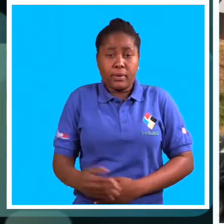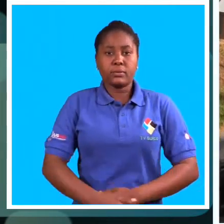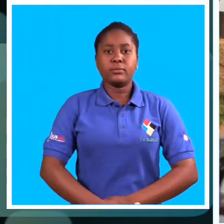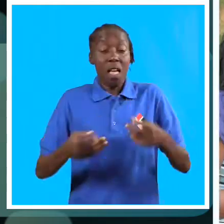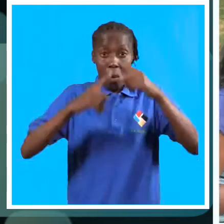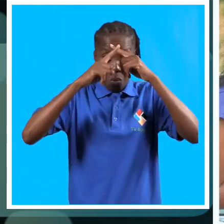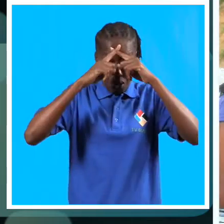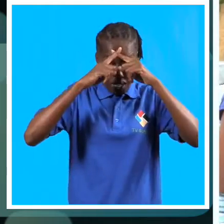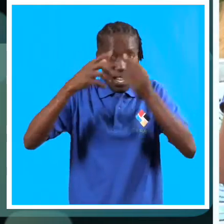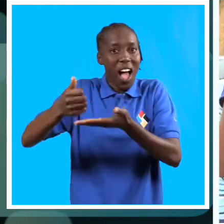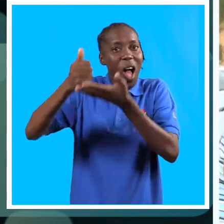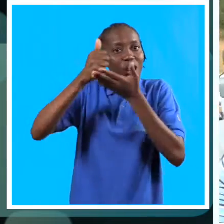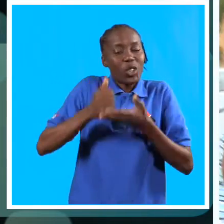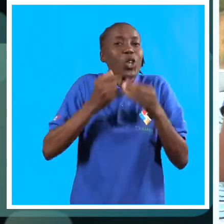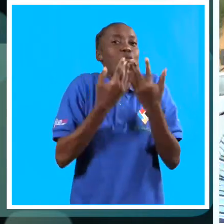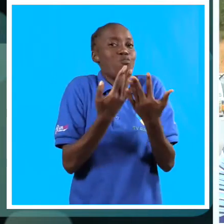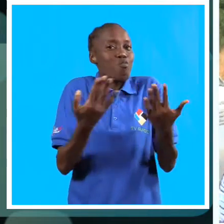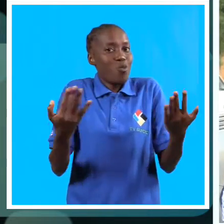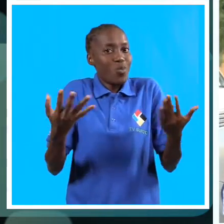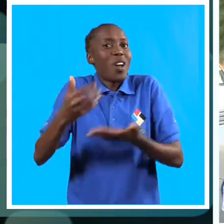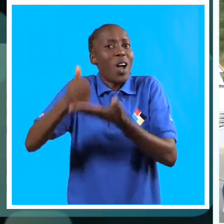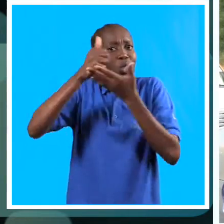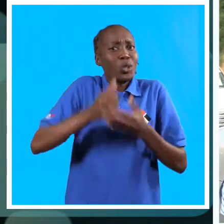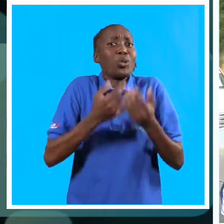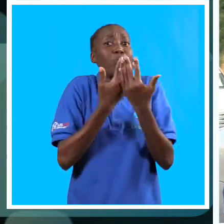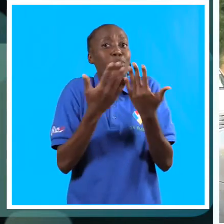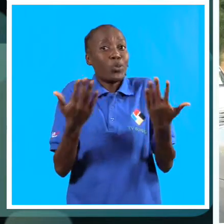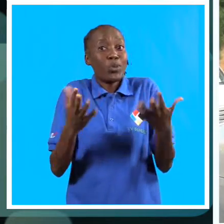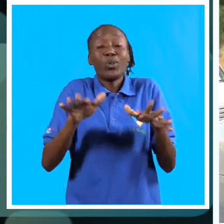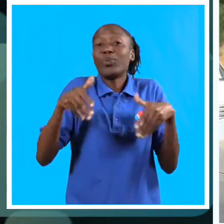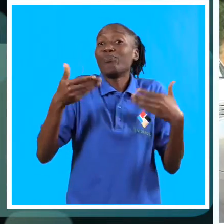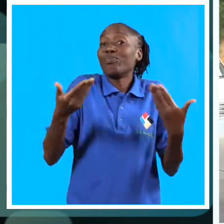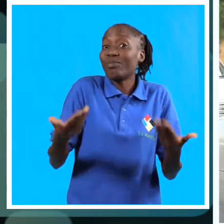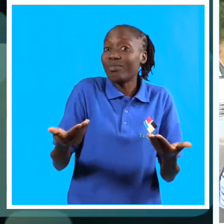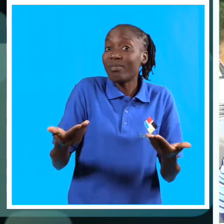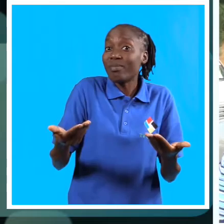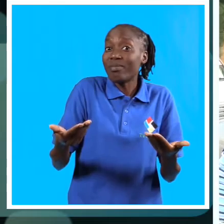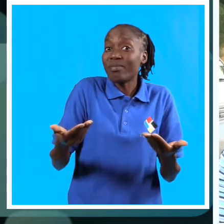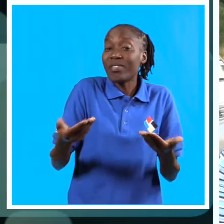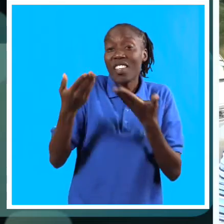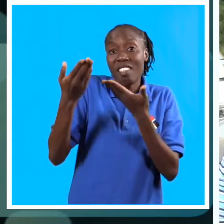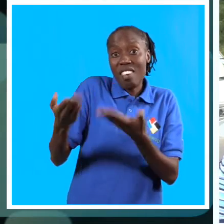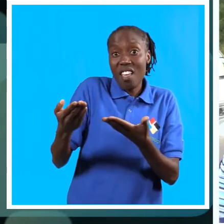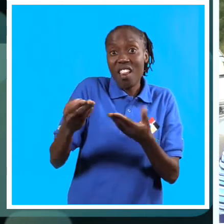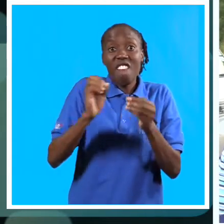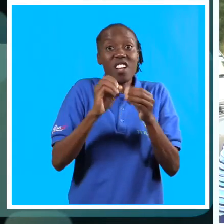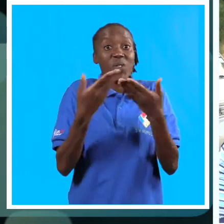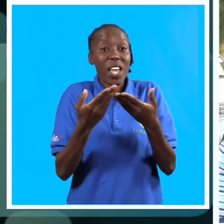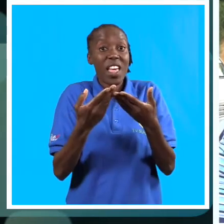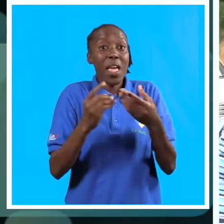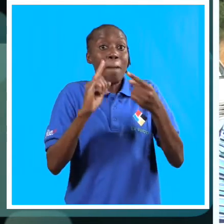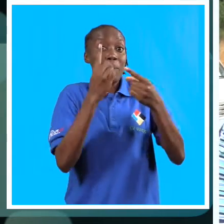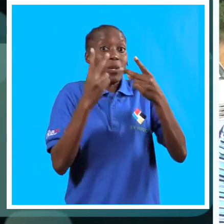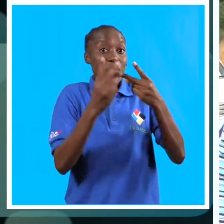para o outro. Hoje a polícia está a ajudar bastante. Hoje a ajudar bastante. Eles estão a criar